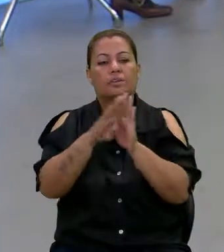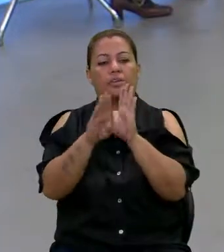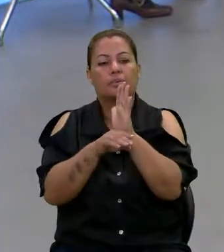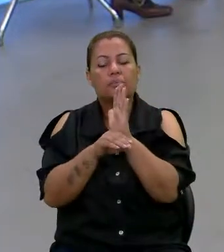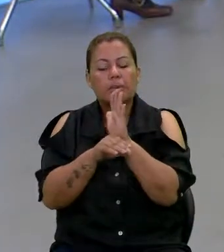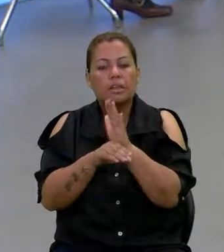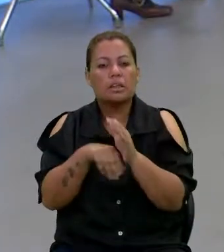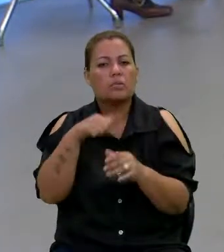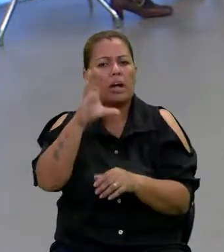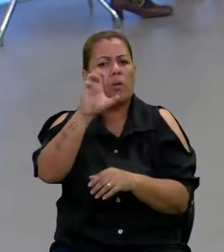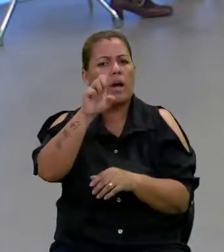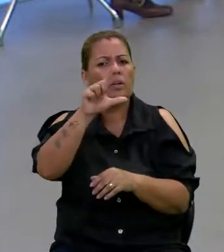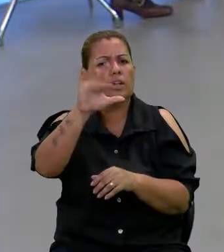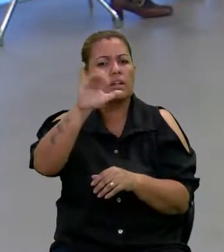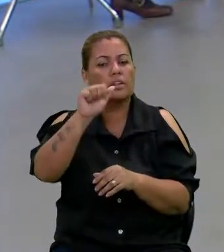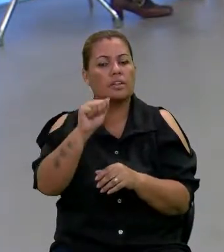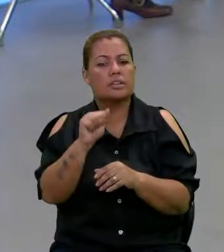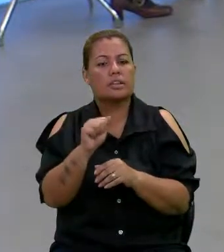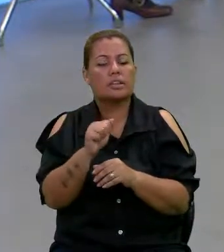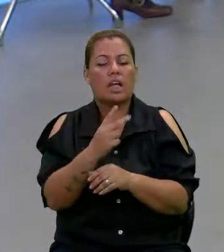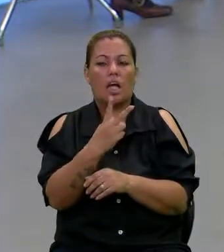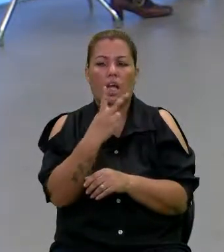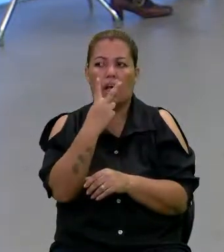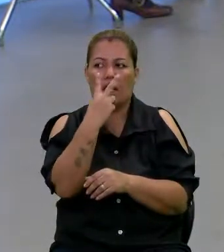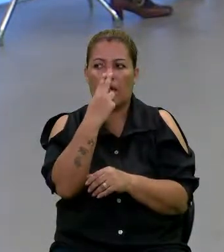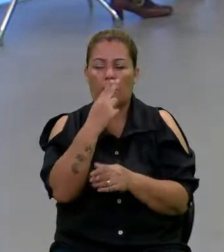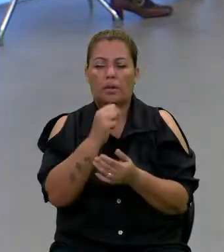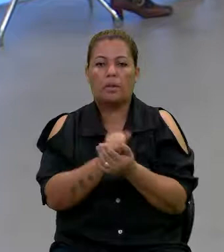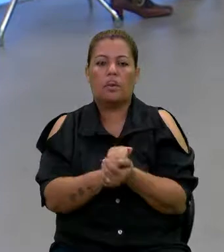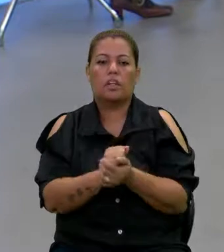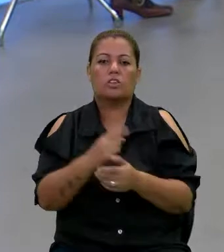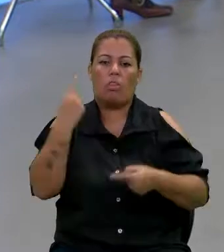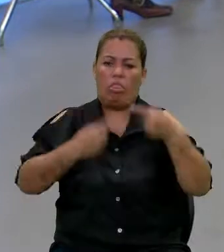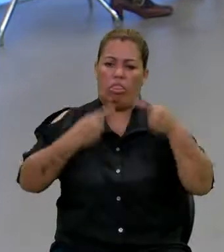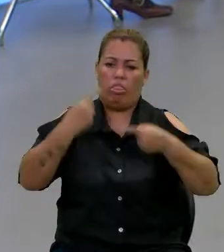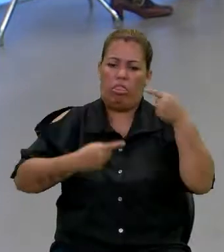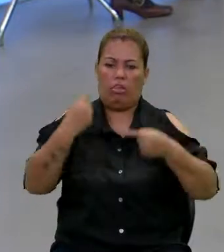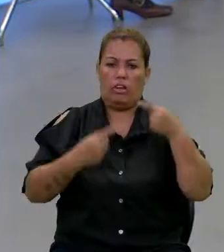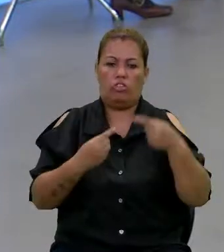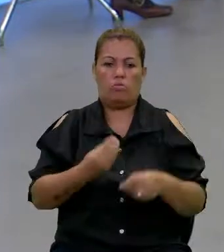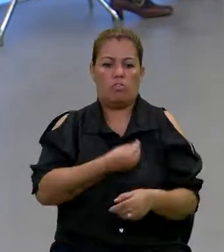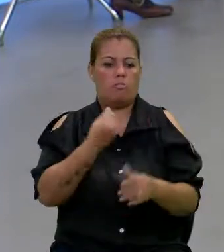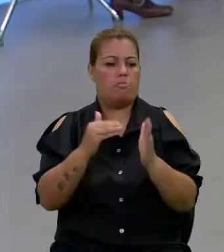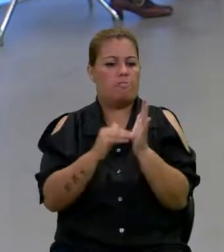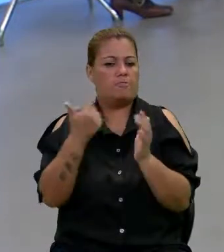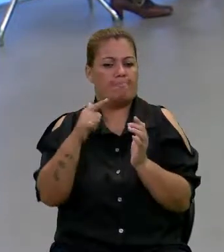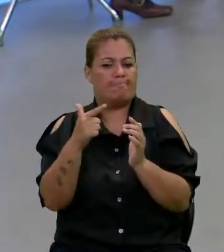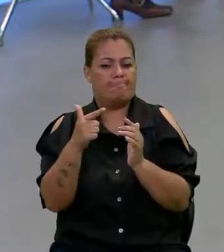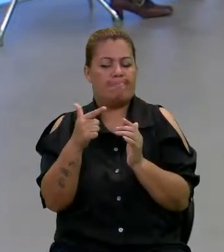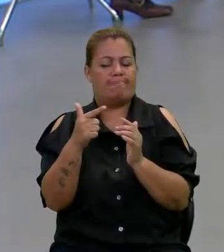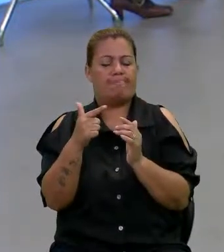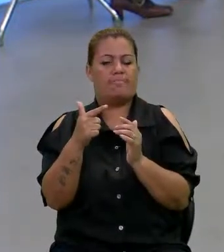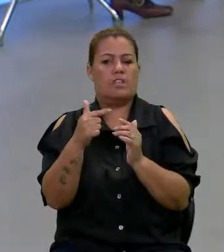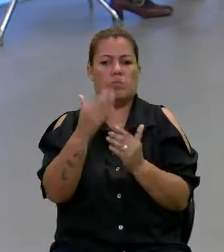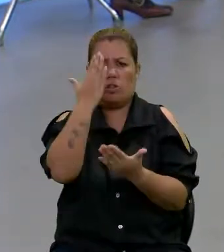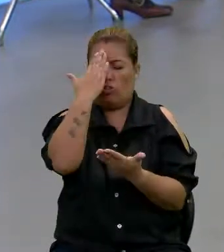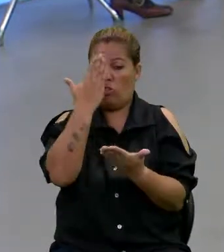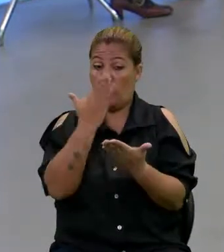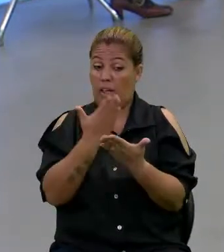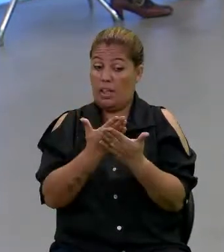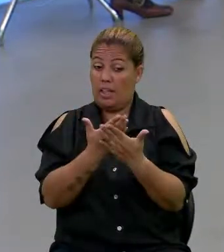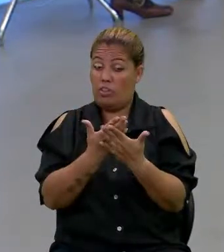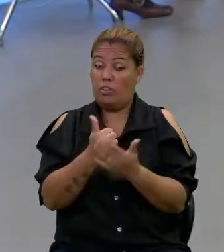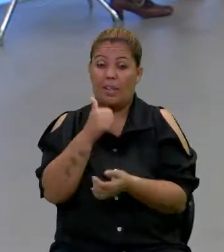dona Célia, eu acho que a dona... E o debate é o Viver Sem Limites, eu acredito que a dona